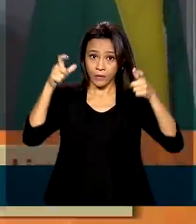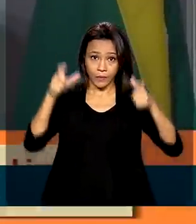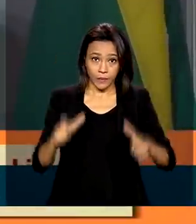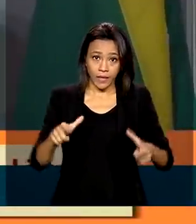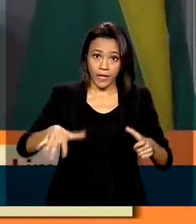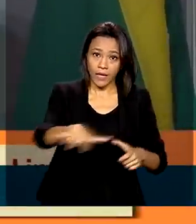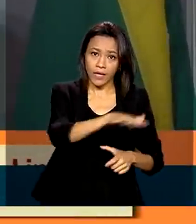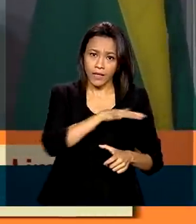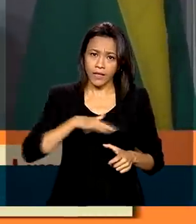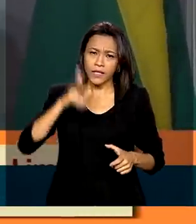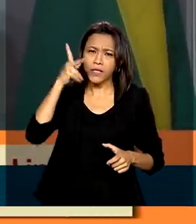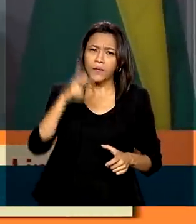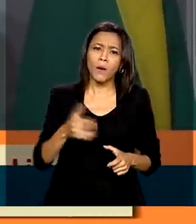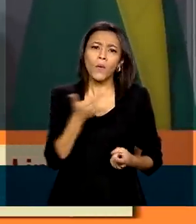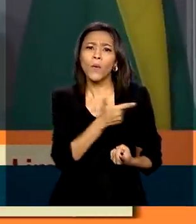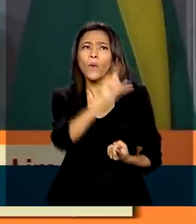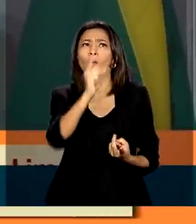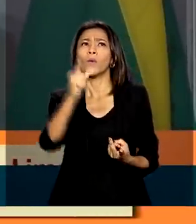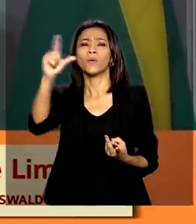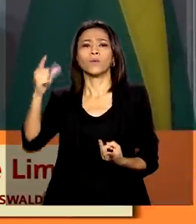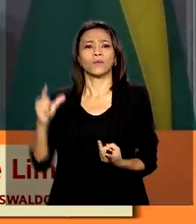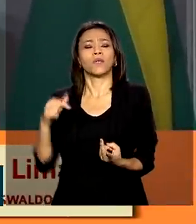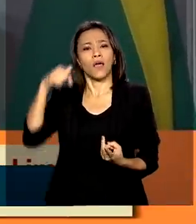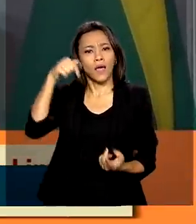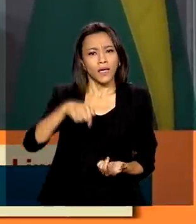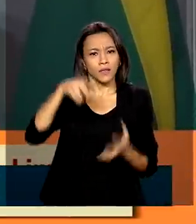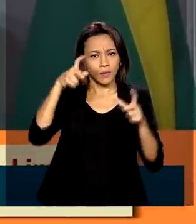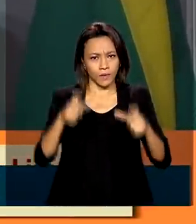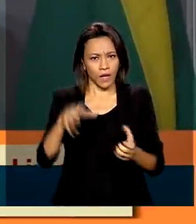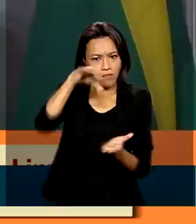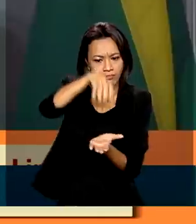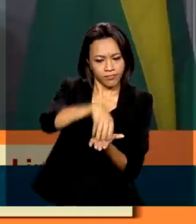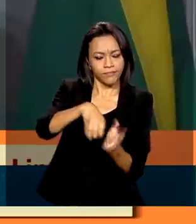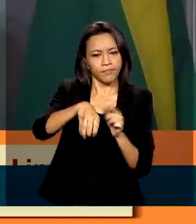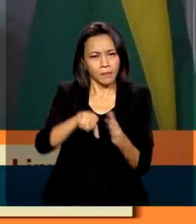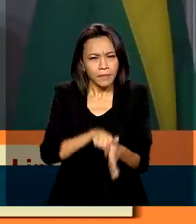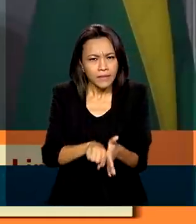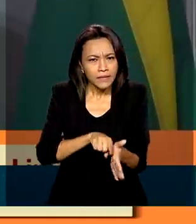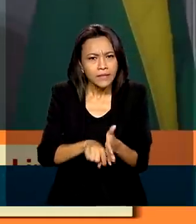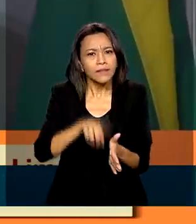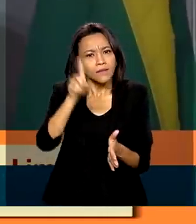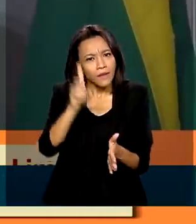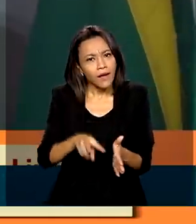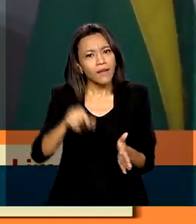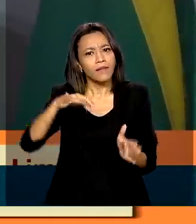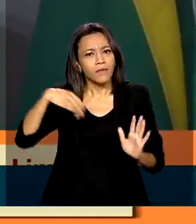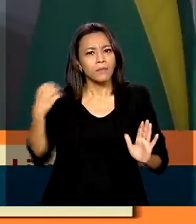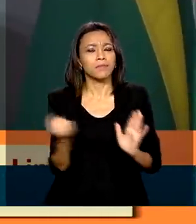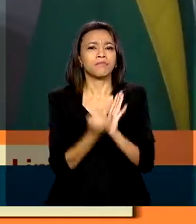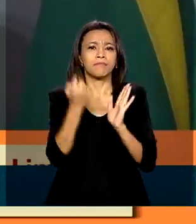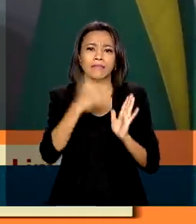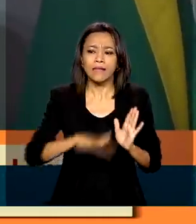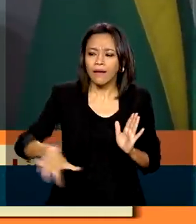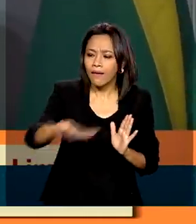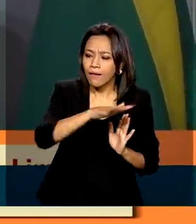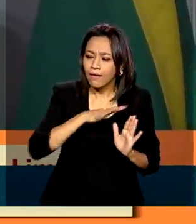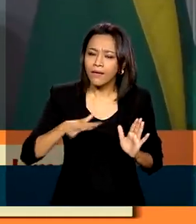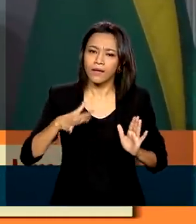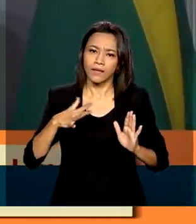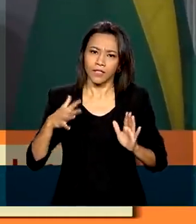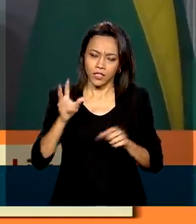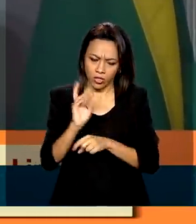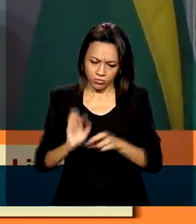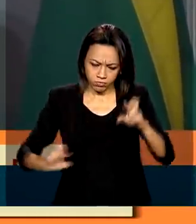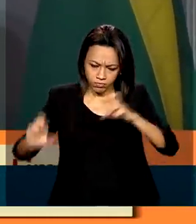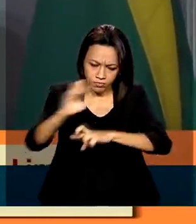assim como outras iniciativas, será uma unidade que ficará como legado para o sistema de vigilância em saúde que tem